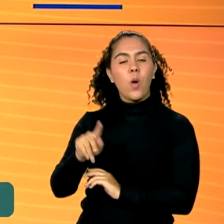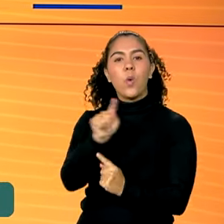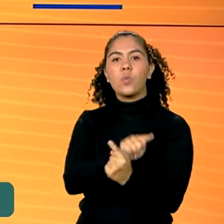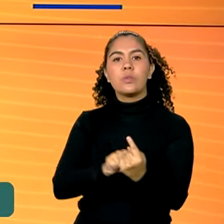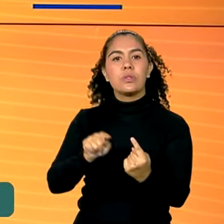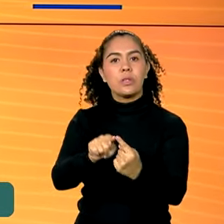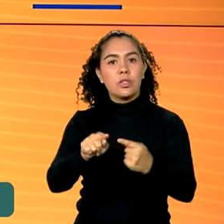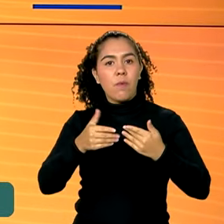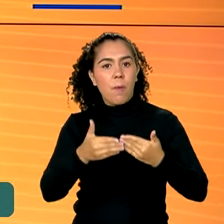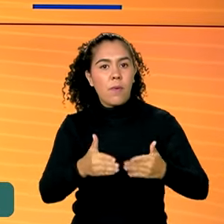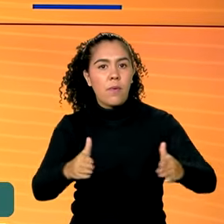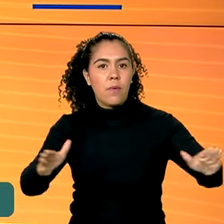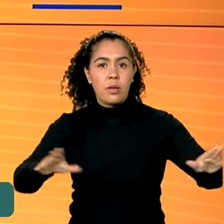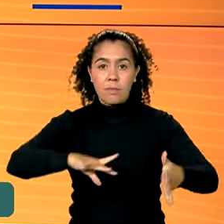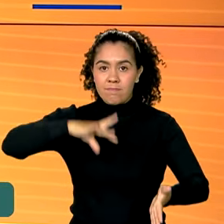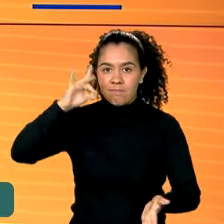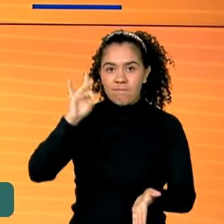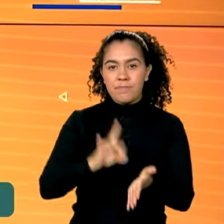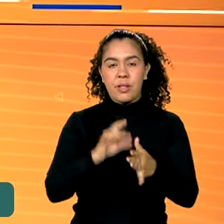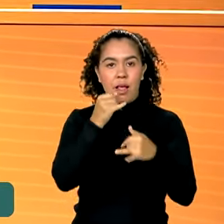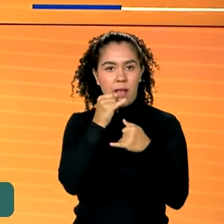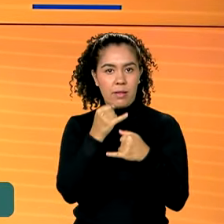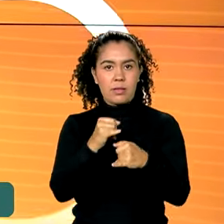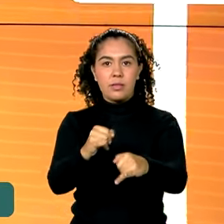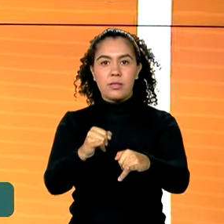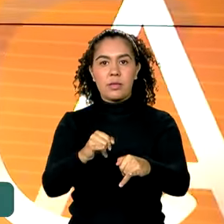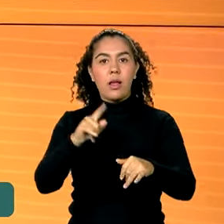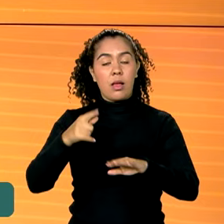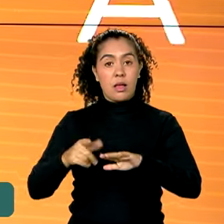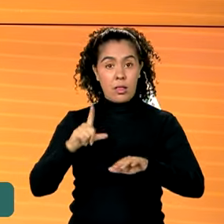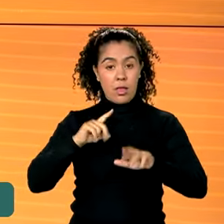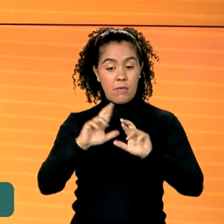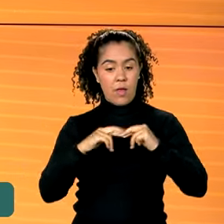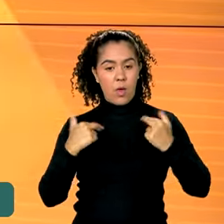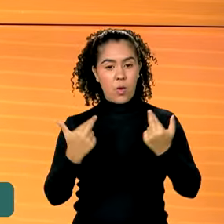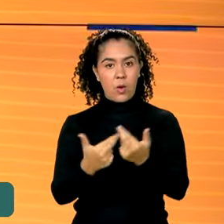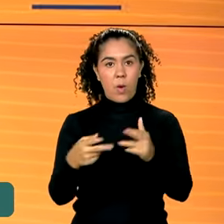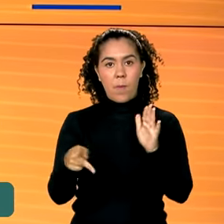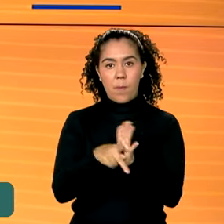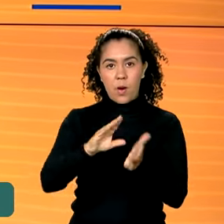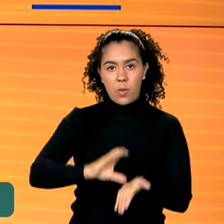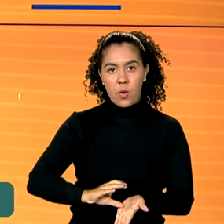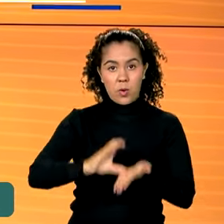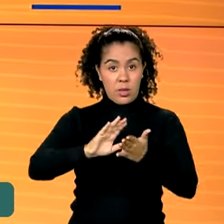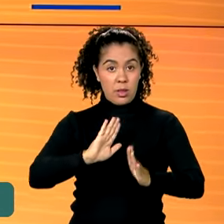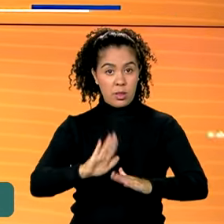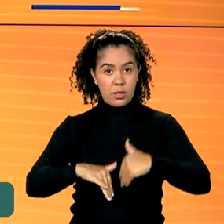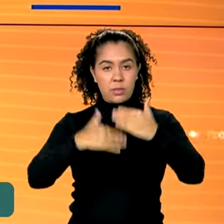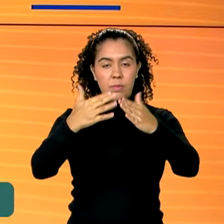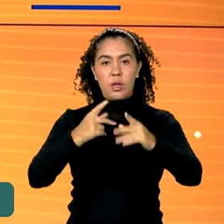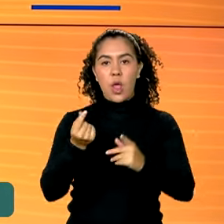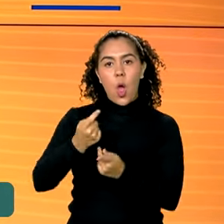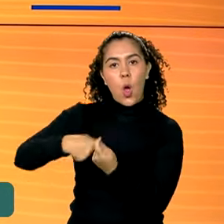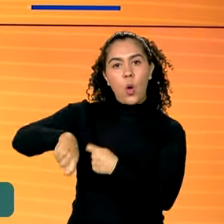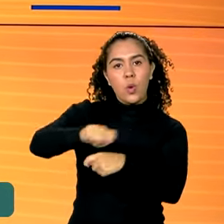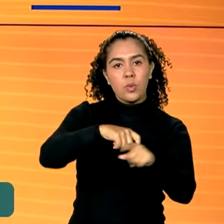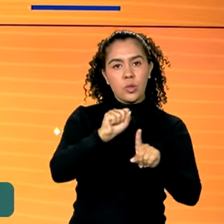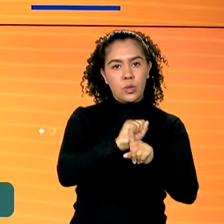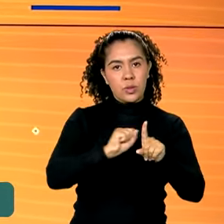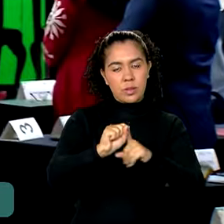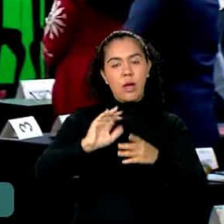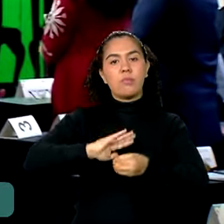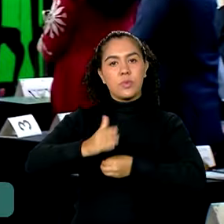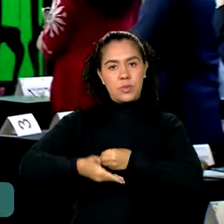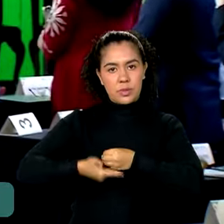em eficiência energética. Foi durante uma reunião do Conselhão, o Conselho de Desenvolvimento Econômico e Social Sustentável.